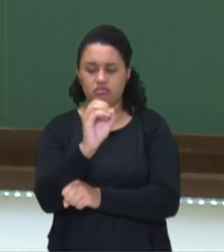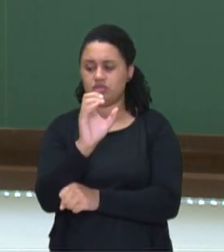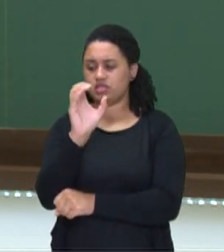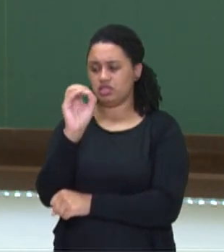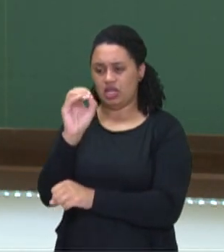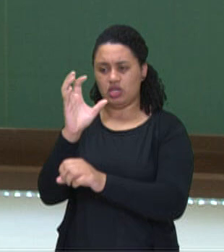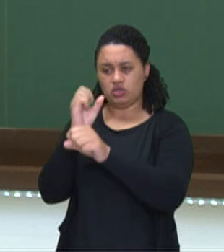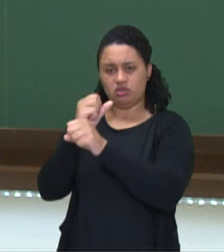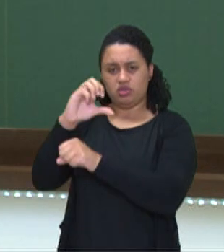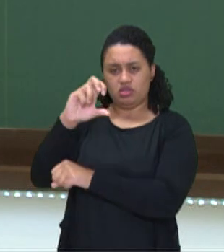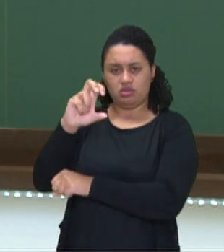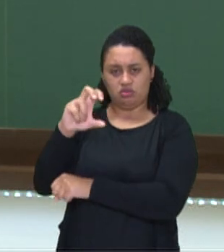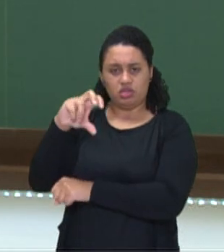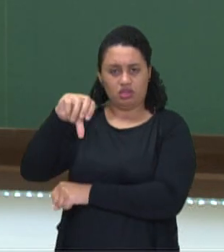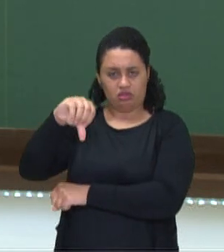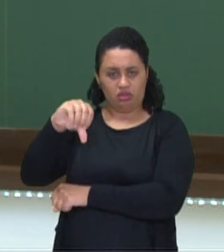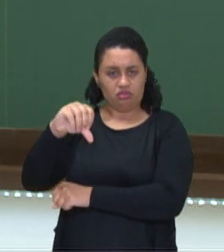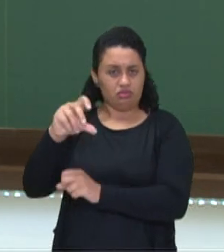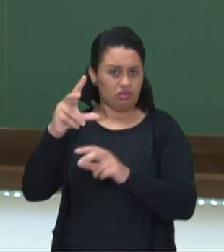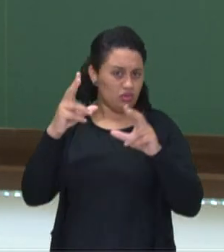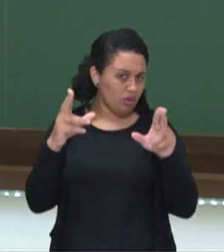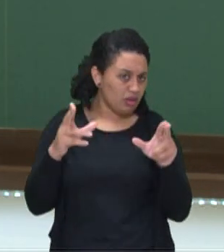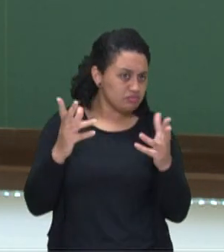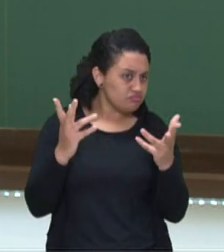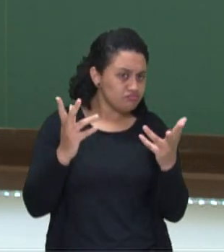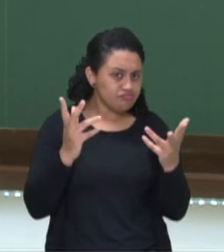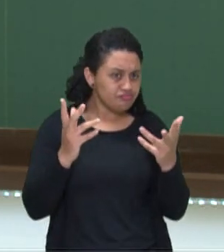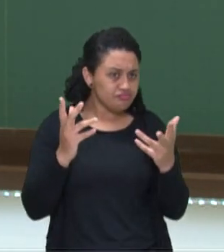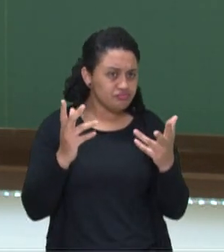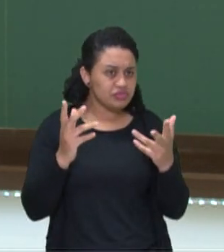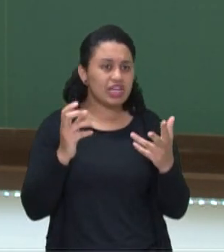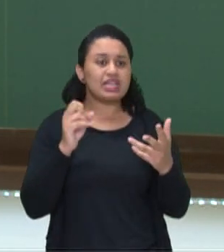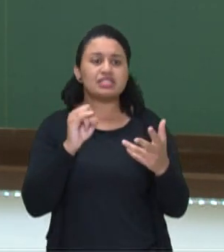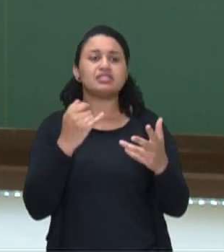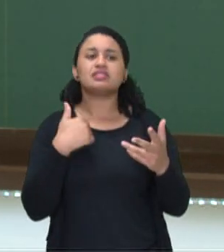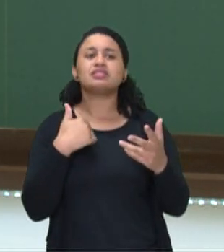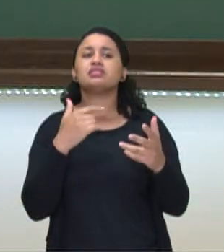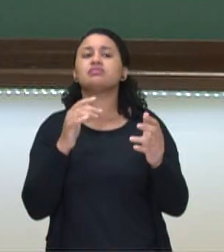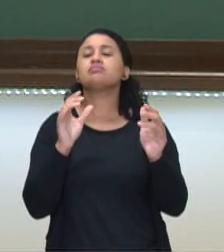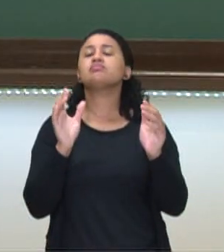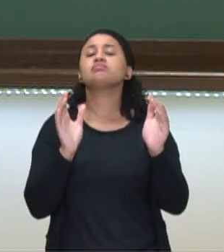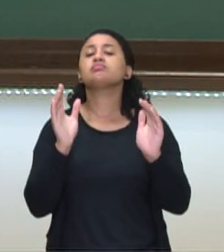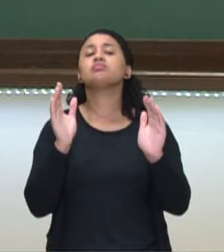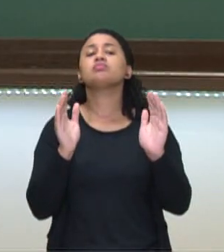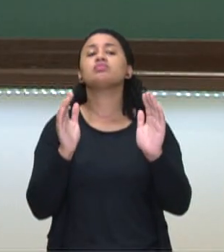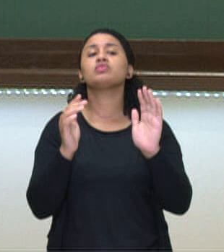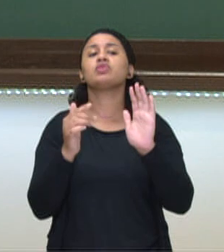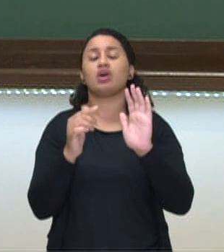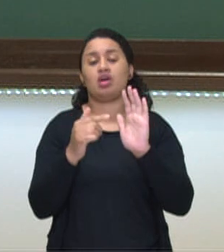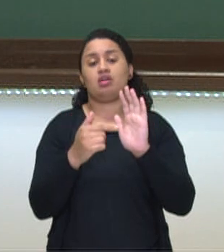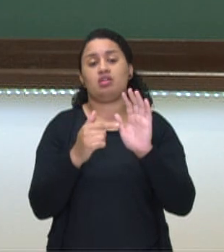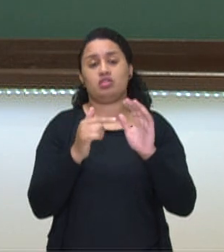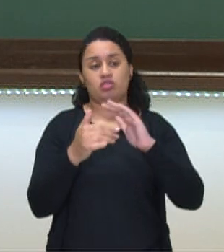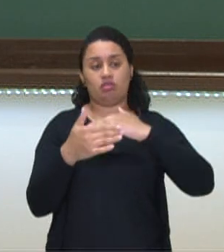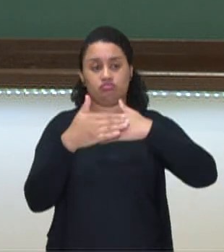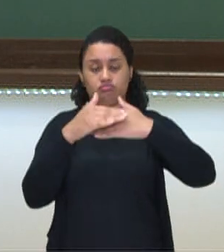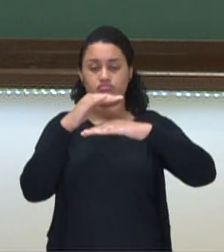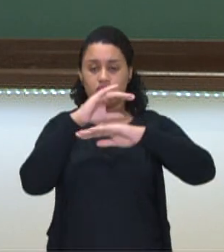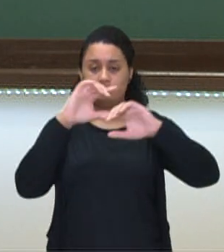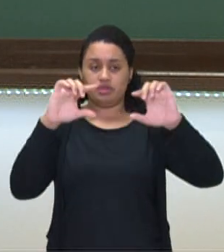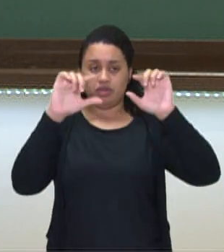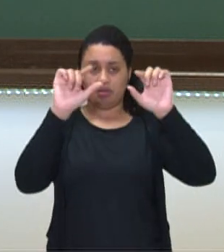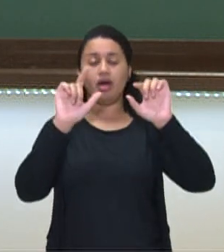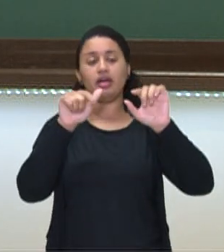59? Vejam bem, Aqui foi a propriedade. Se eu colocasse só isso aqui, eu estaria falando da propriedade comutativa, não estaria?